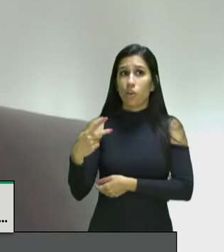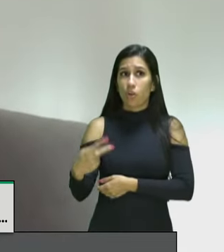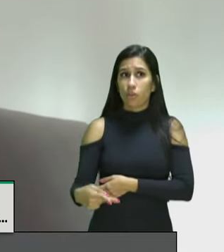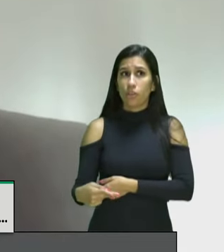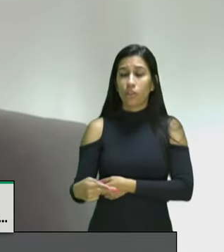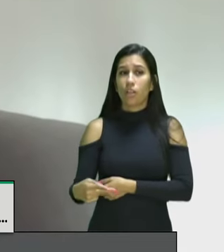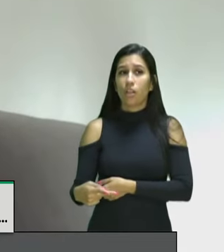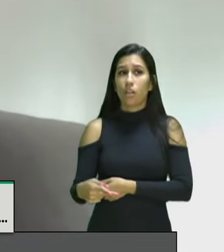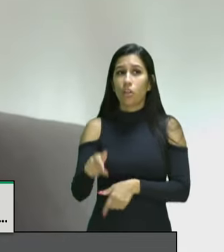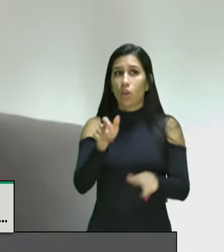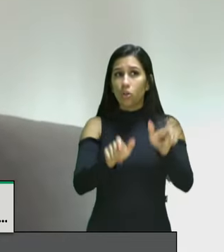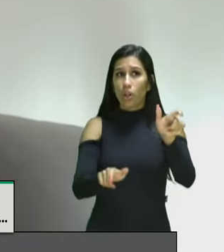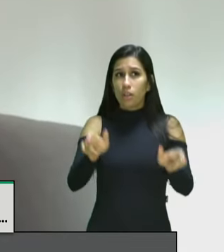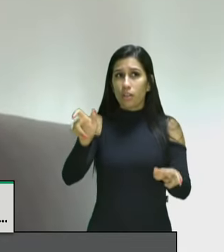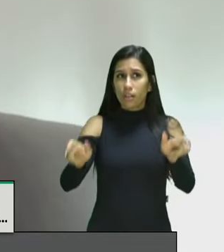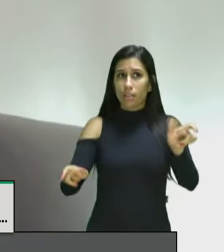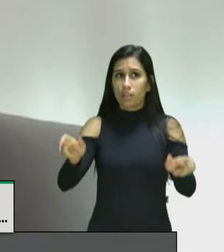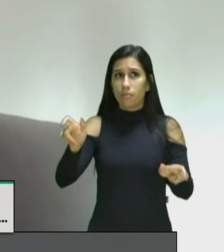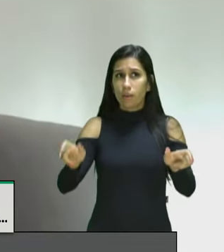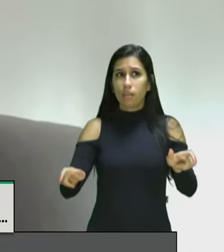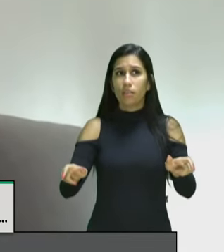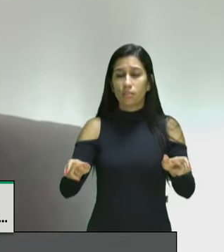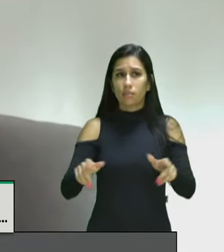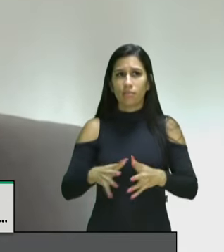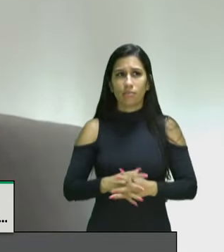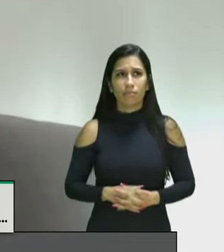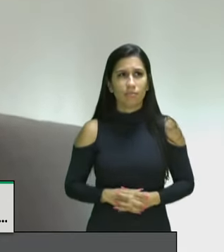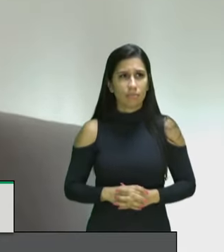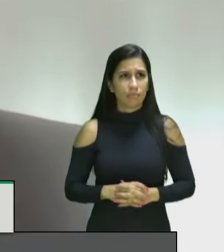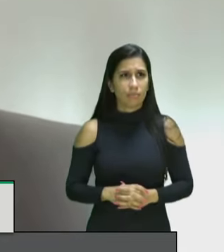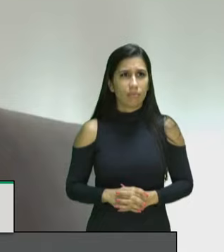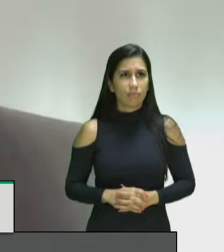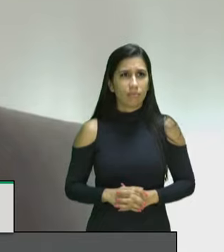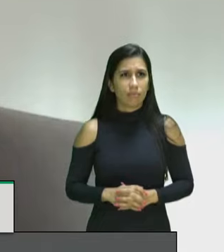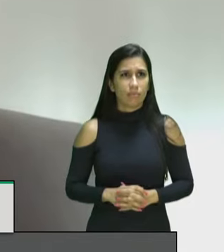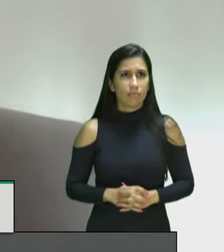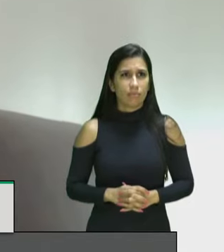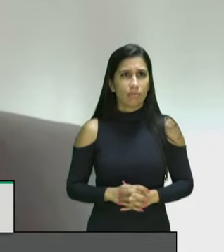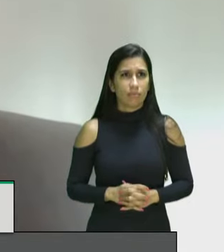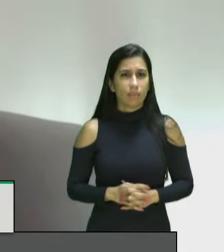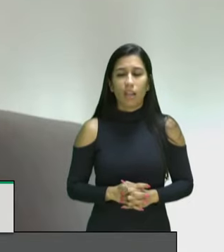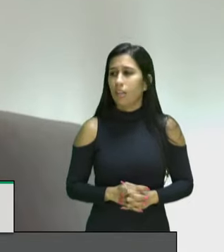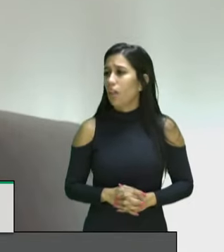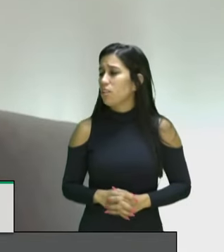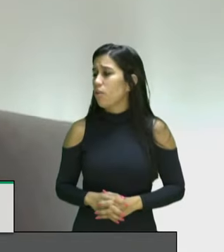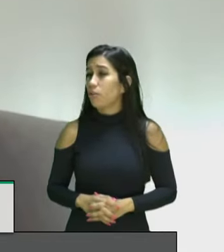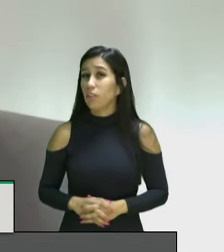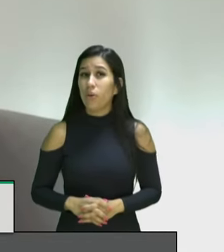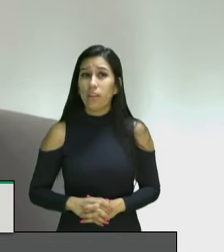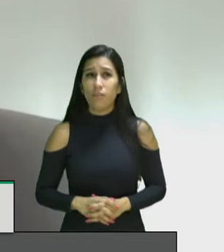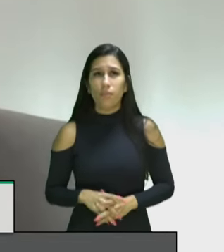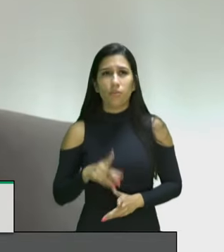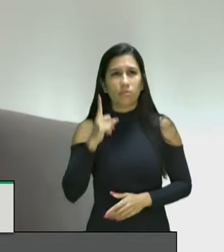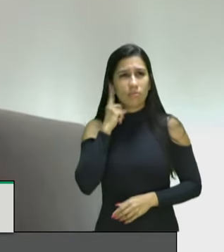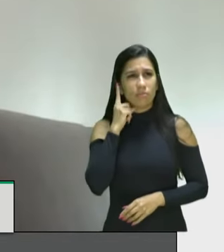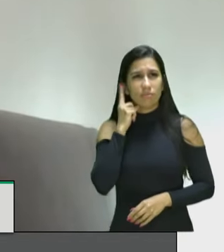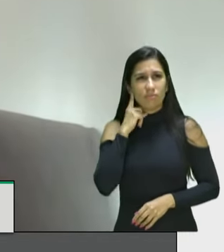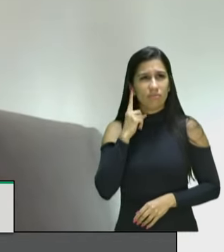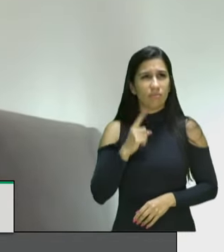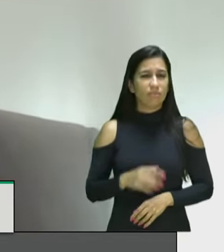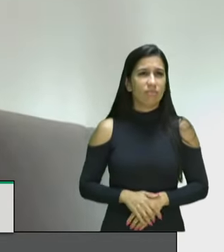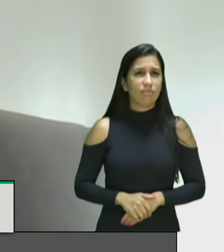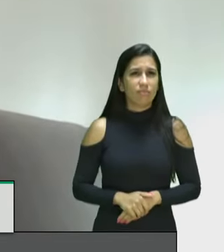pessoas da companheira Lázara Carvalho que está aqui representando aquela ideia e do jovem